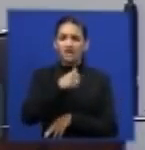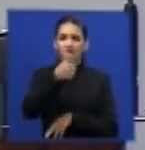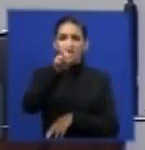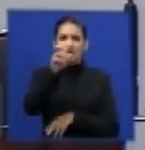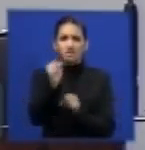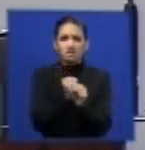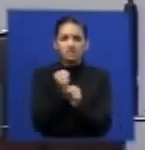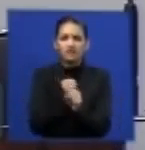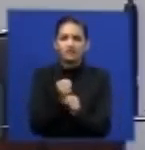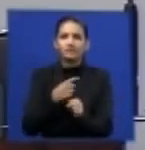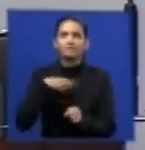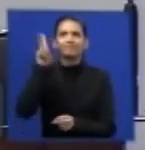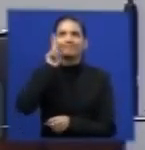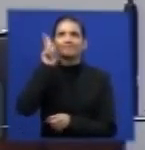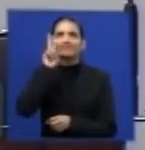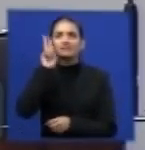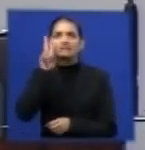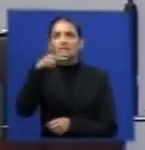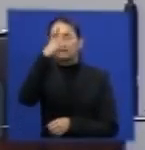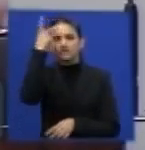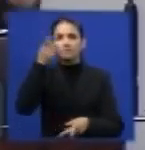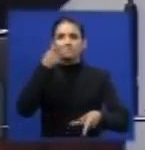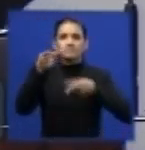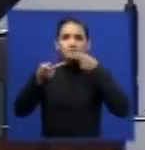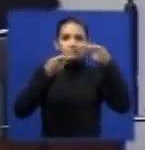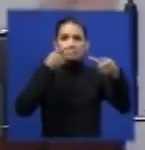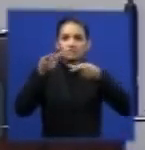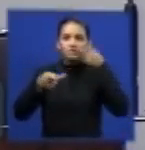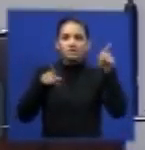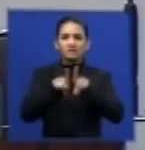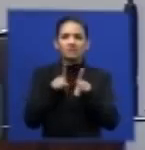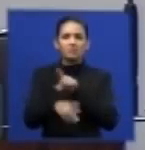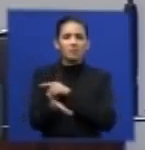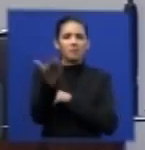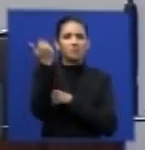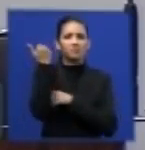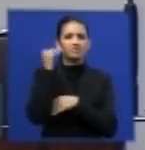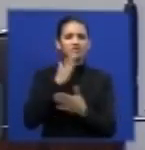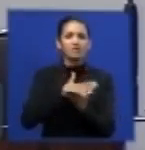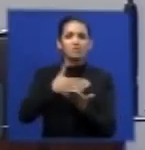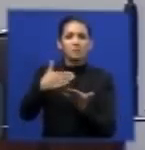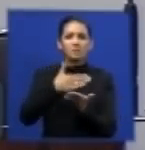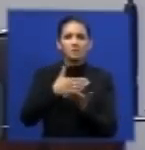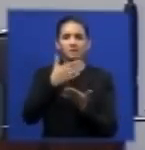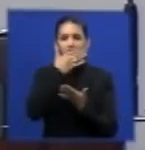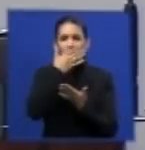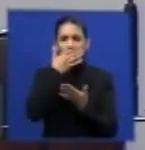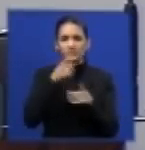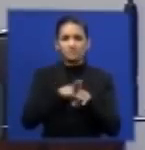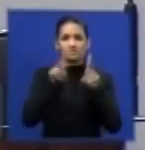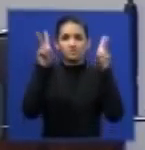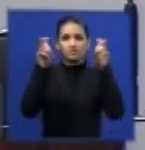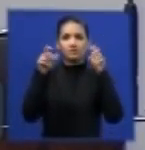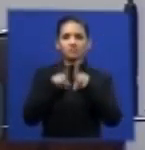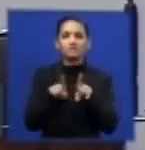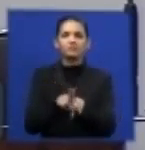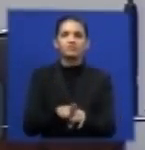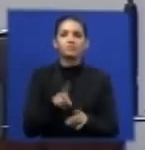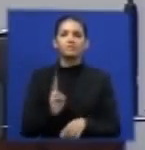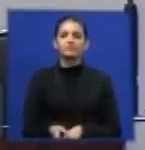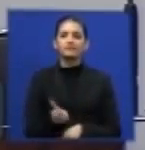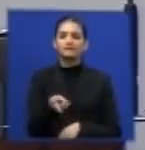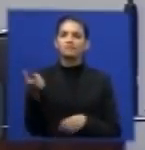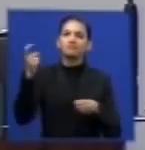a que eu me lembro por conta da memória de questões lá na primeira instância em que essa matéria vinha reiteradamente